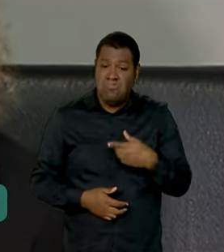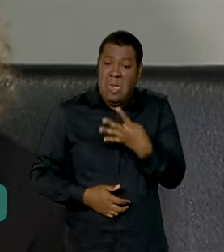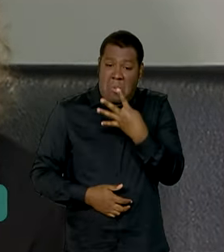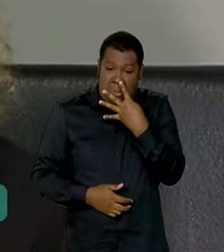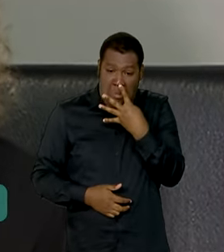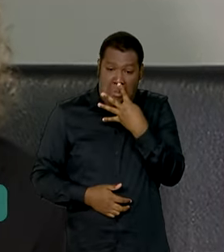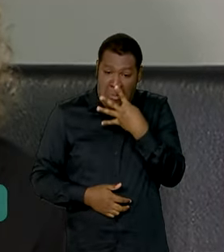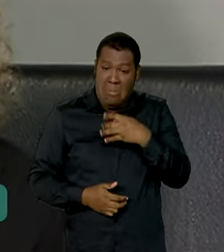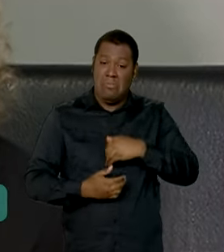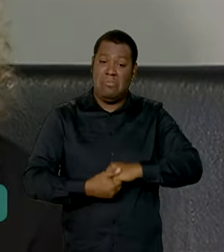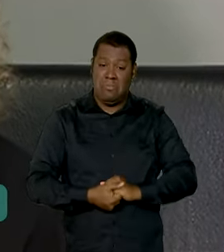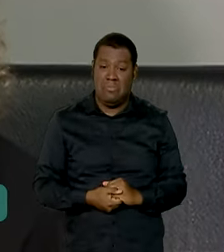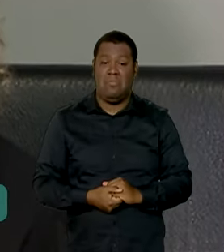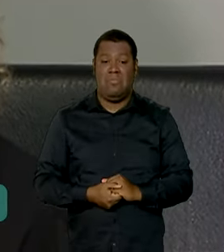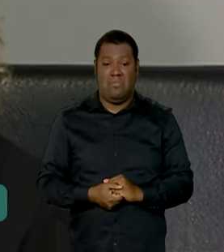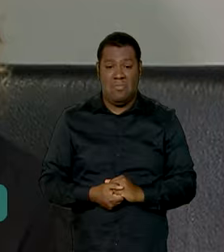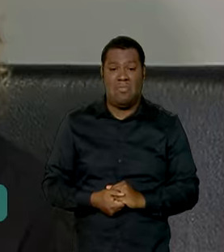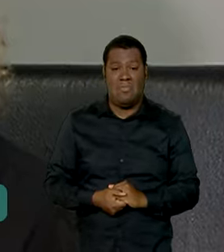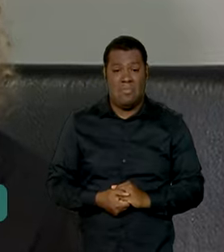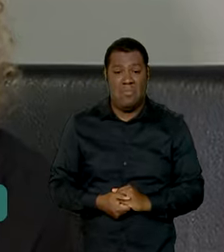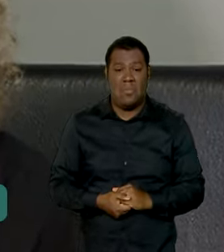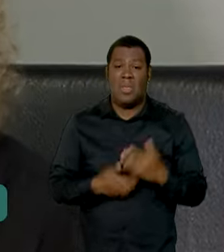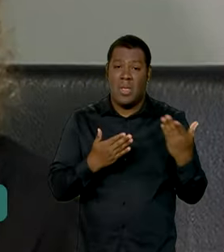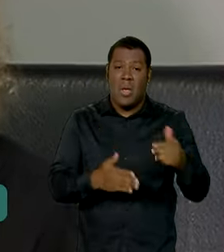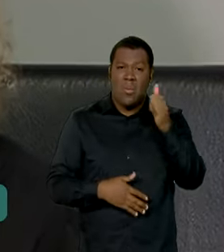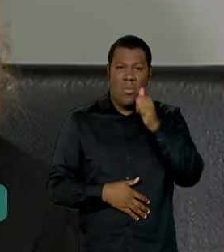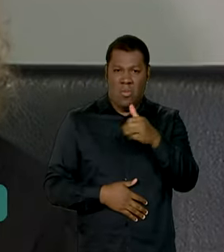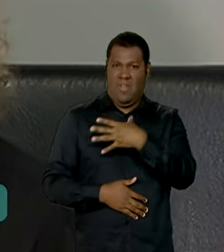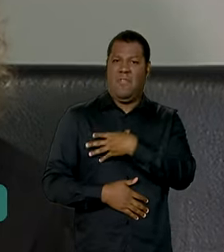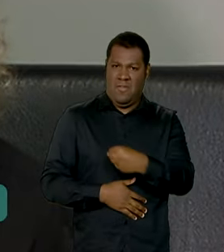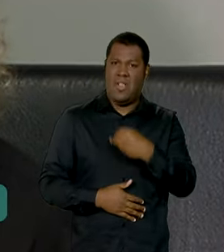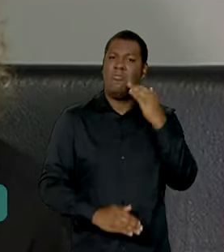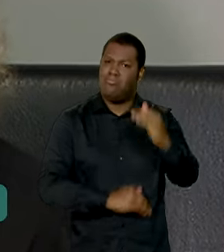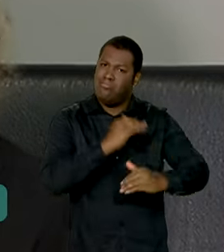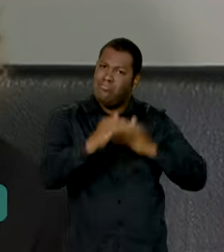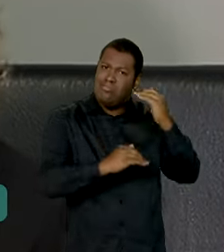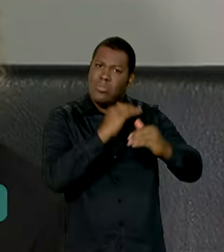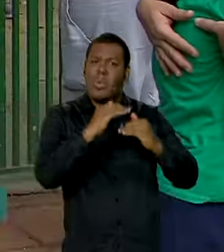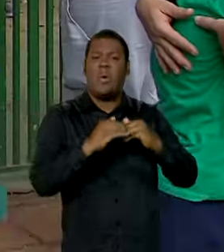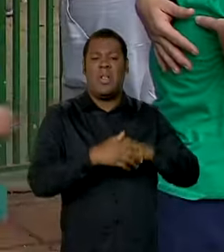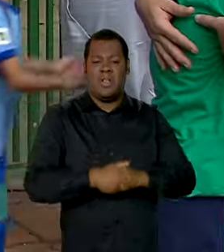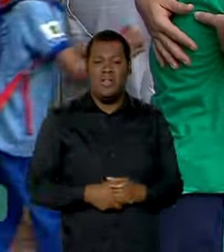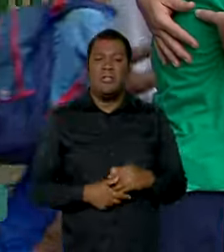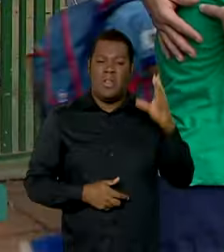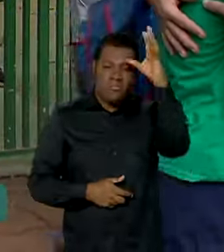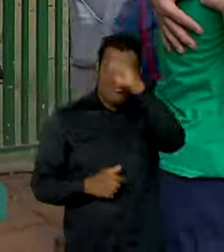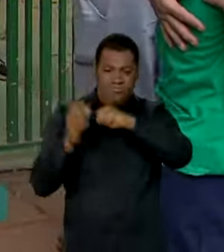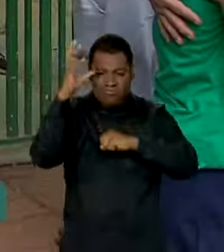visível, né? Então, ela evoluiu muito na questão de aprendizado.